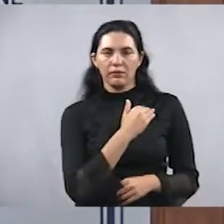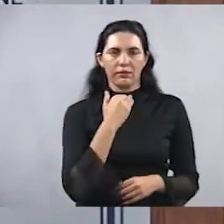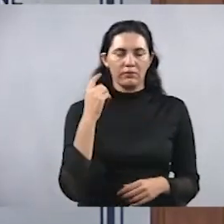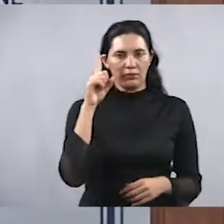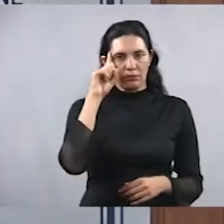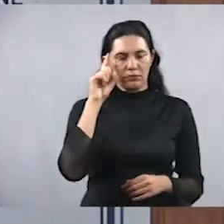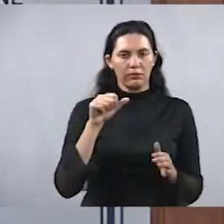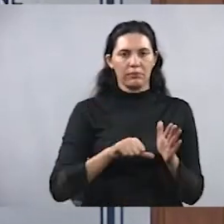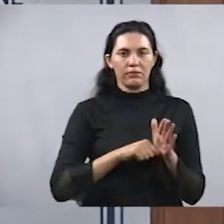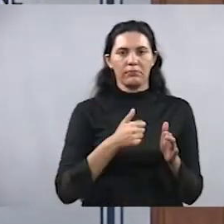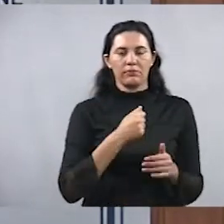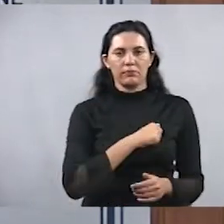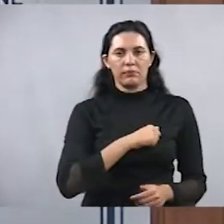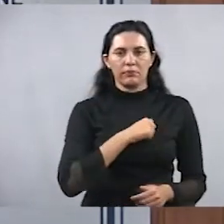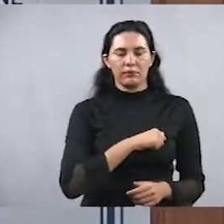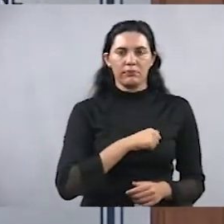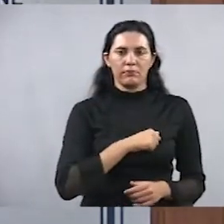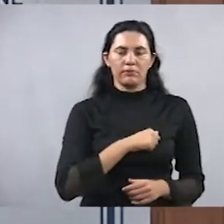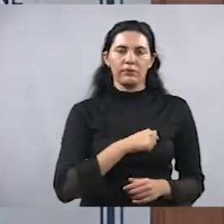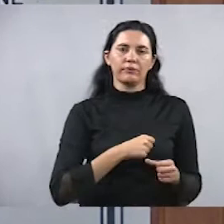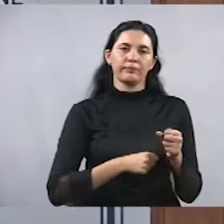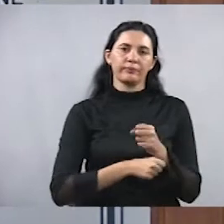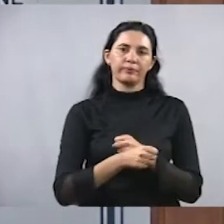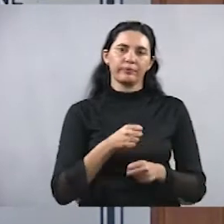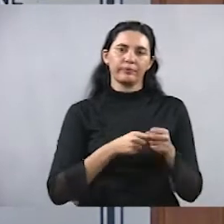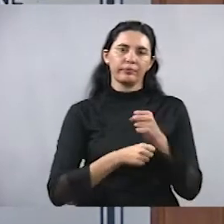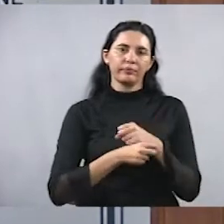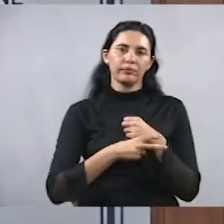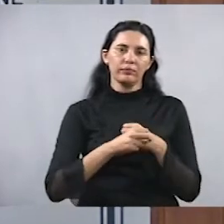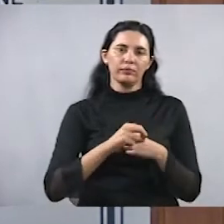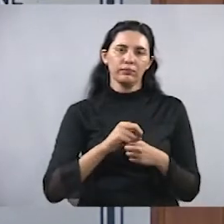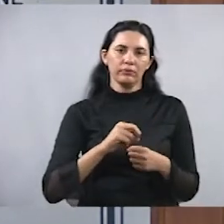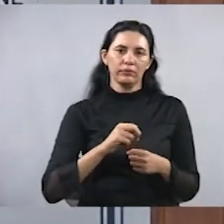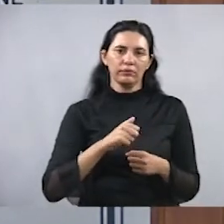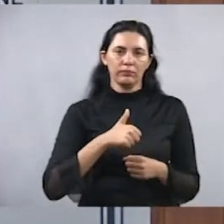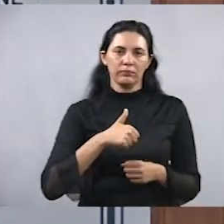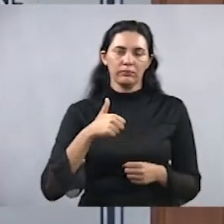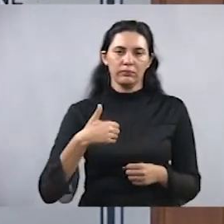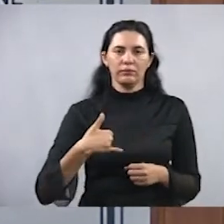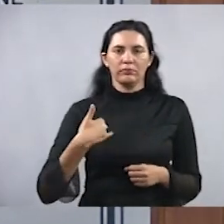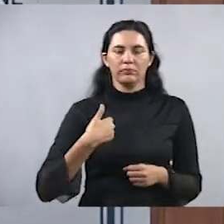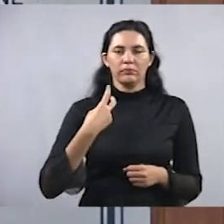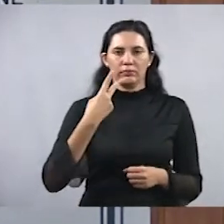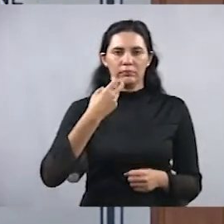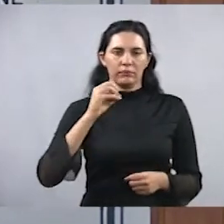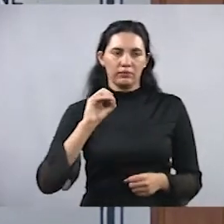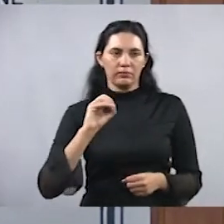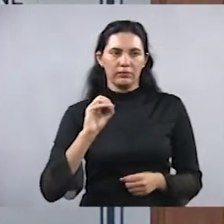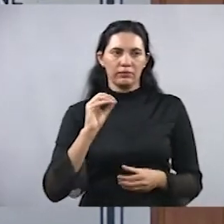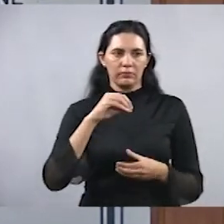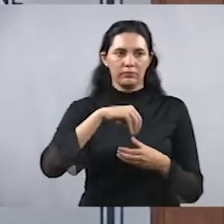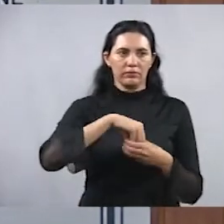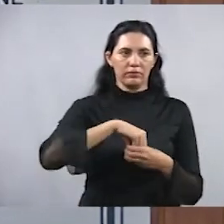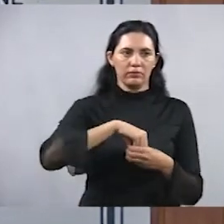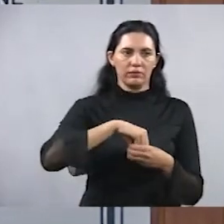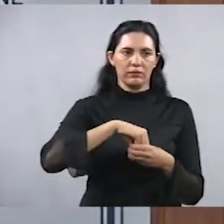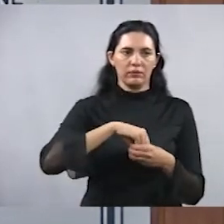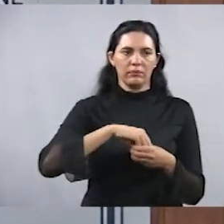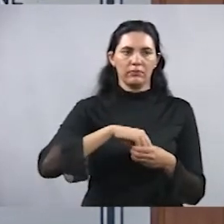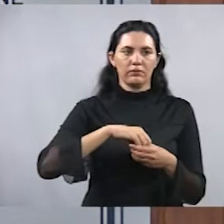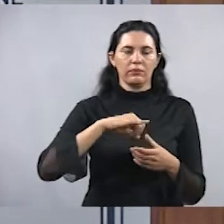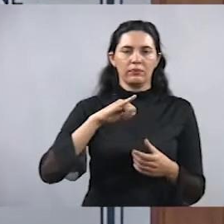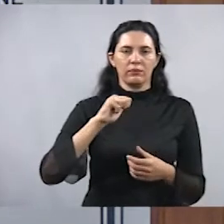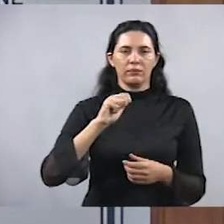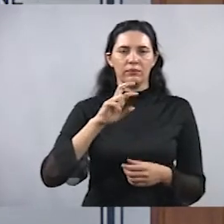1º de agosto de 2011, aos 20 anos, dentro do Iara Clube, se